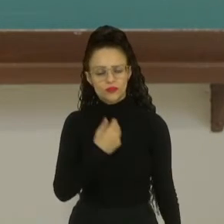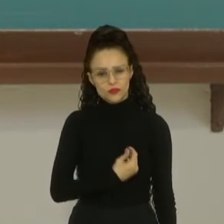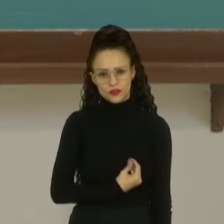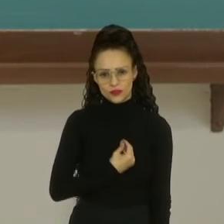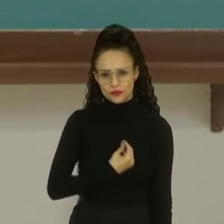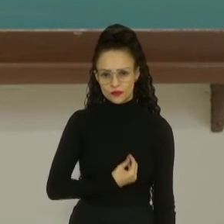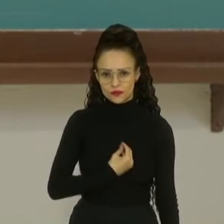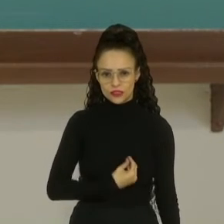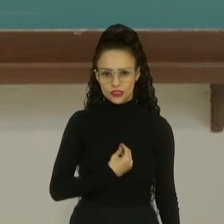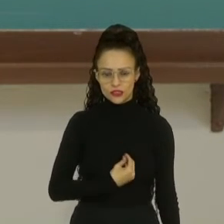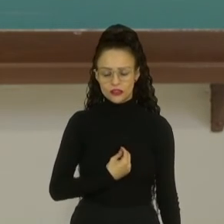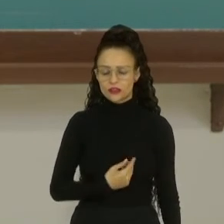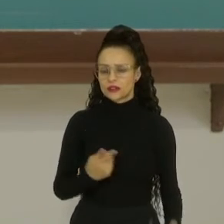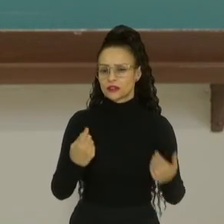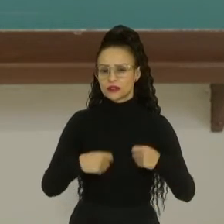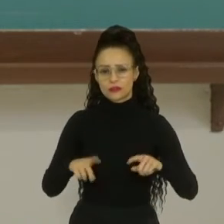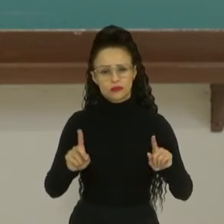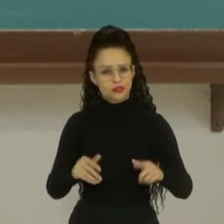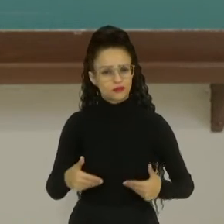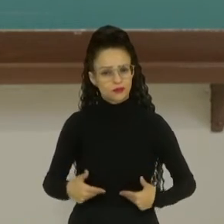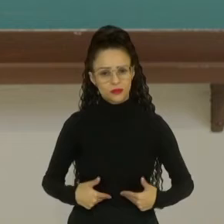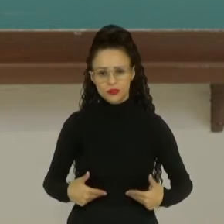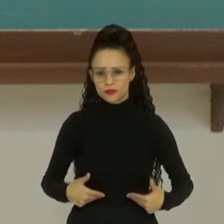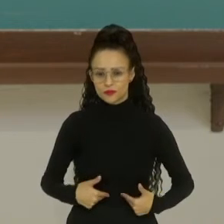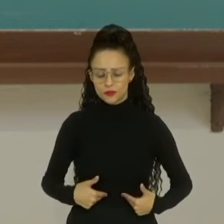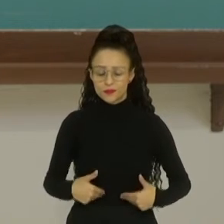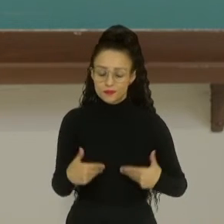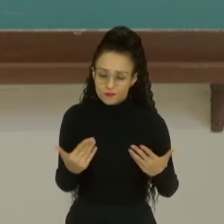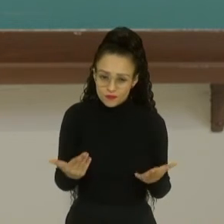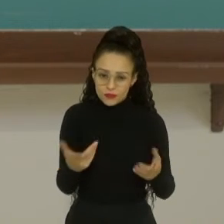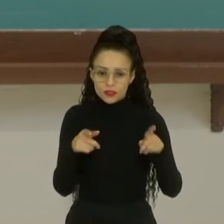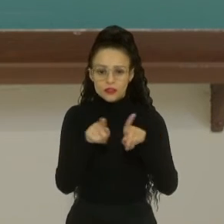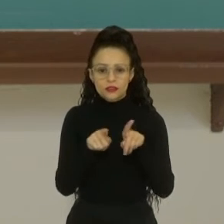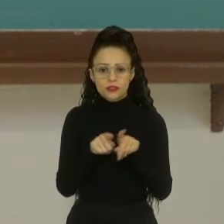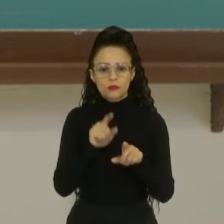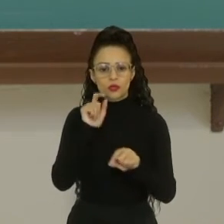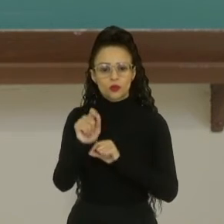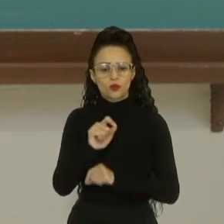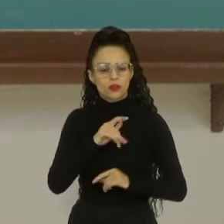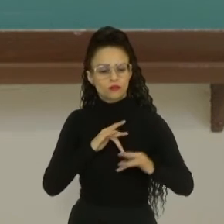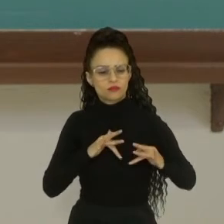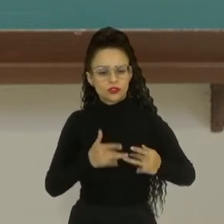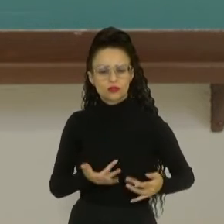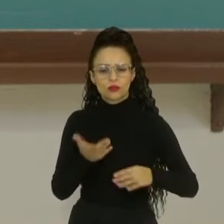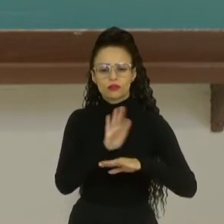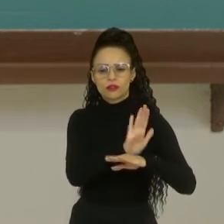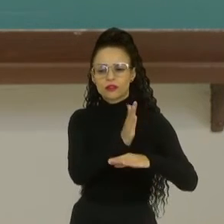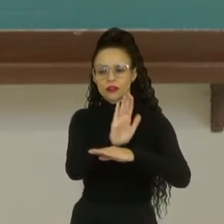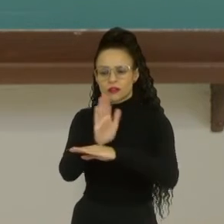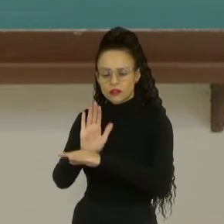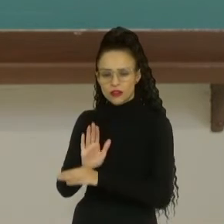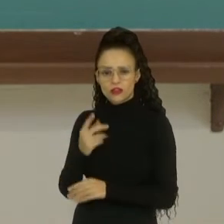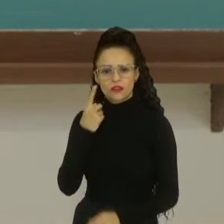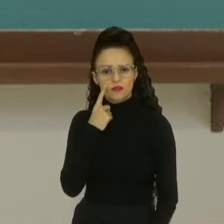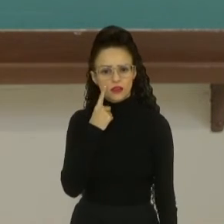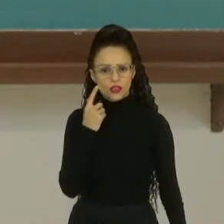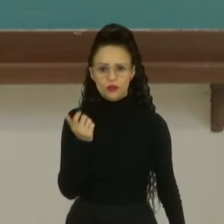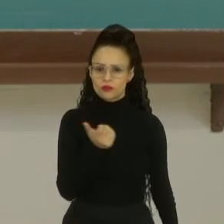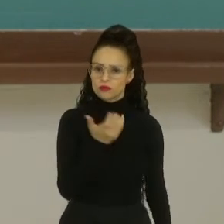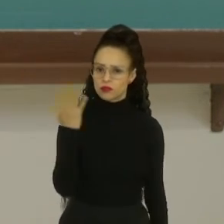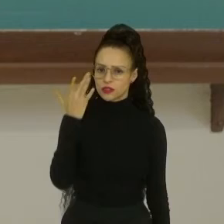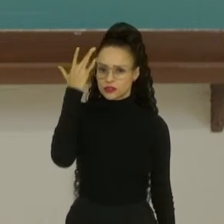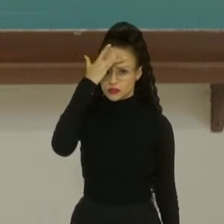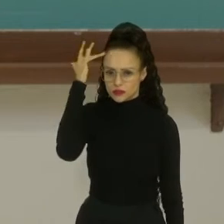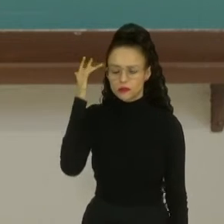sobrevivência, sem precisarem passar fome. E também a questão da solidariedade das pessoas. Nós acompanhamos que muitas